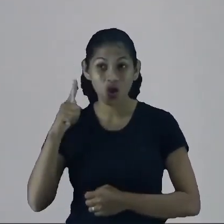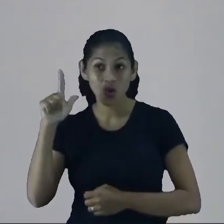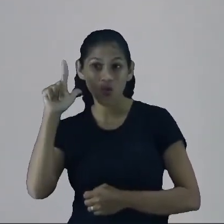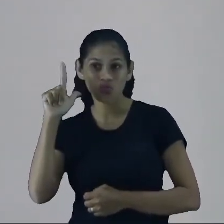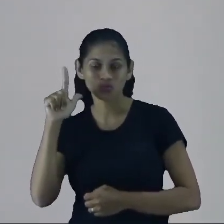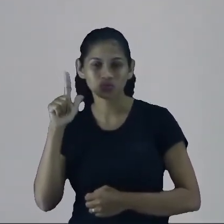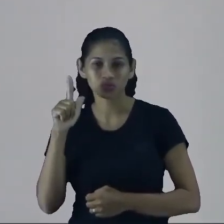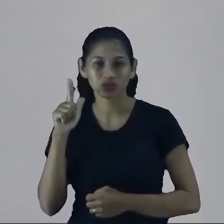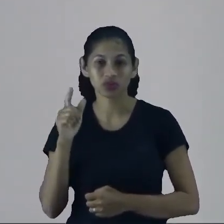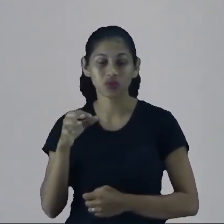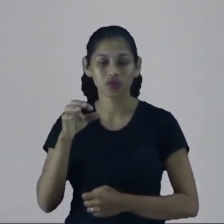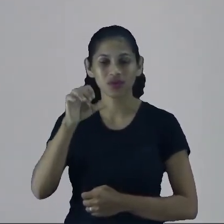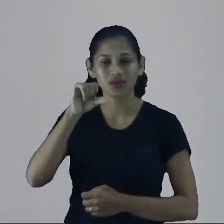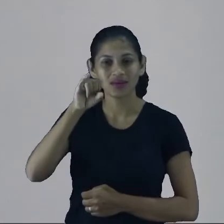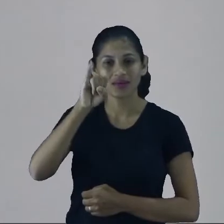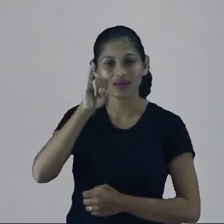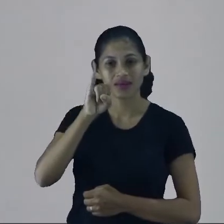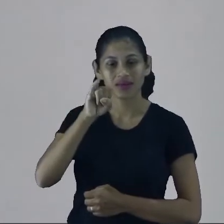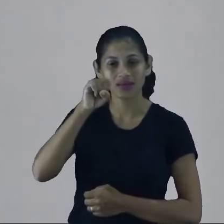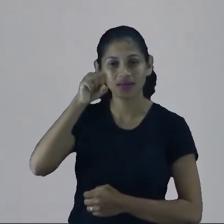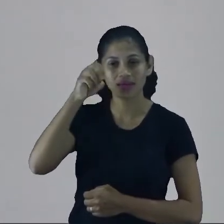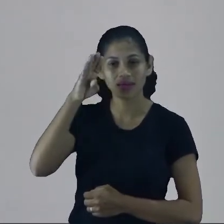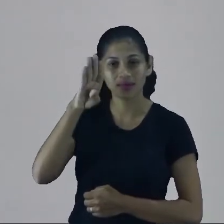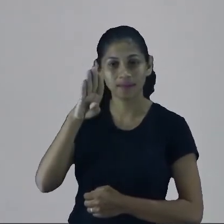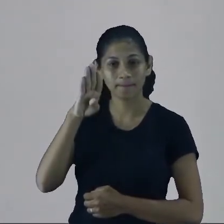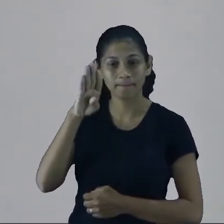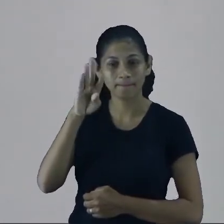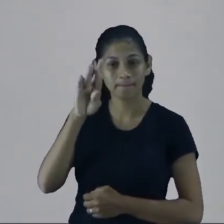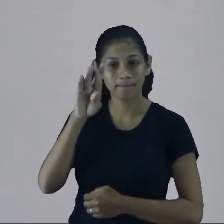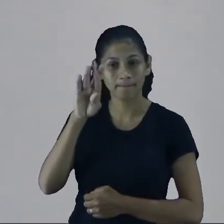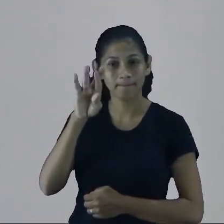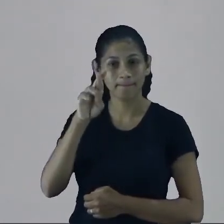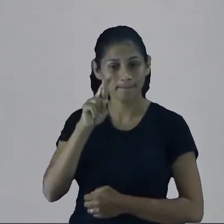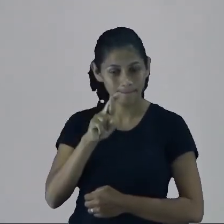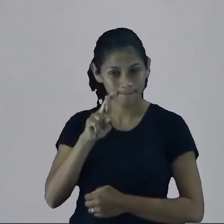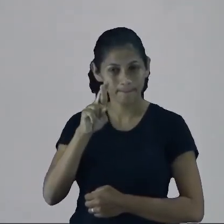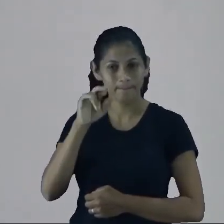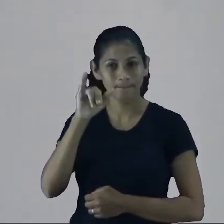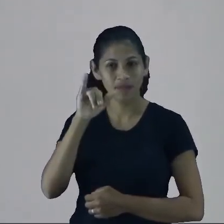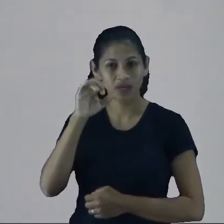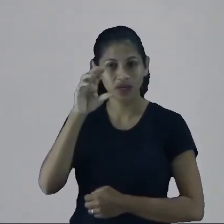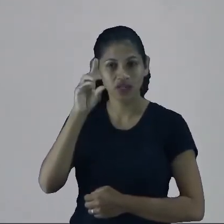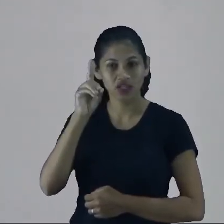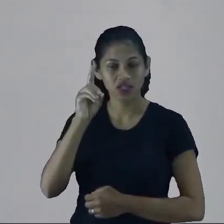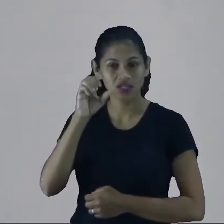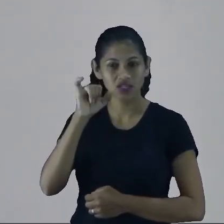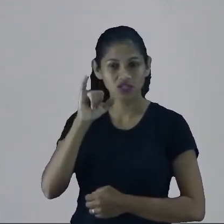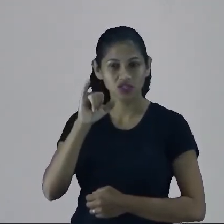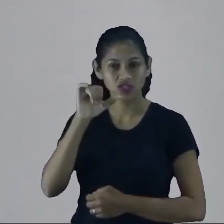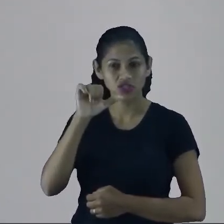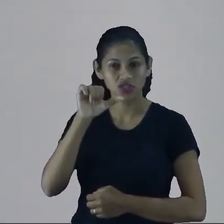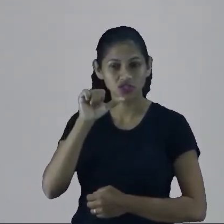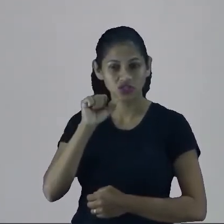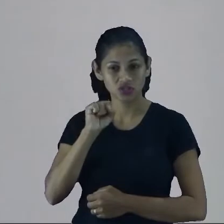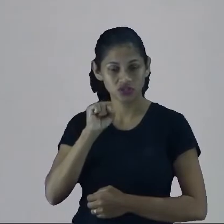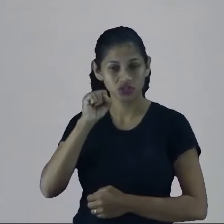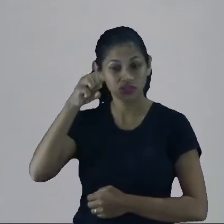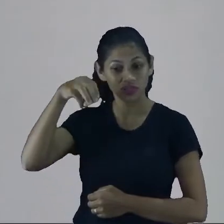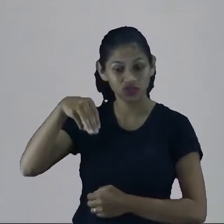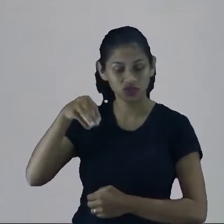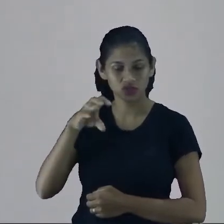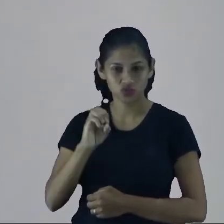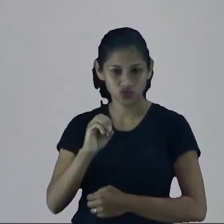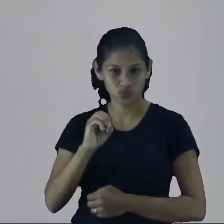não cair no hibridismo. O é o hibridismo? É você usar um no lugar da outra, né? Ou seja, eu vou escrever fé com